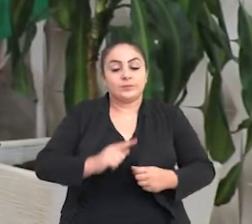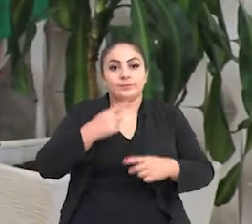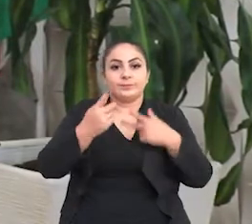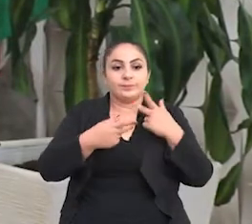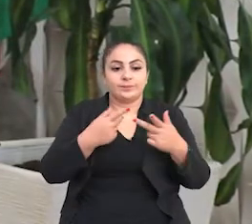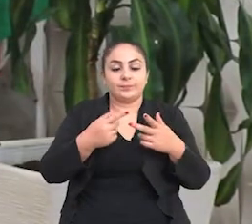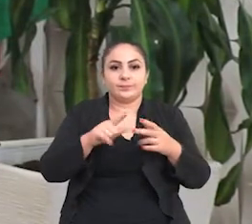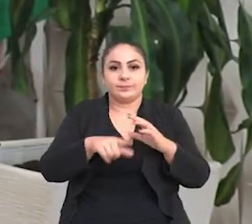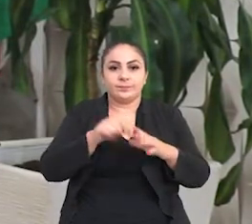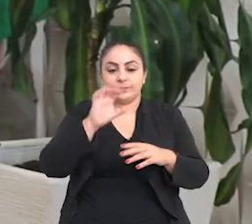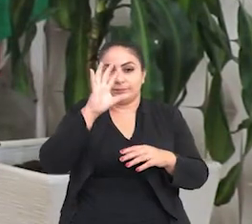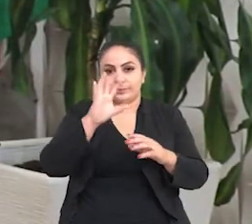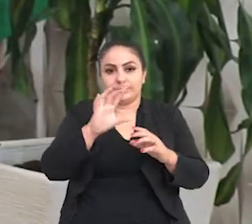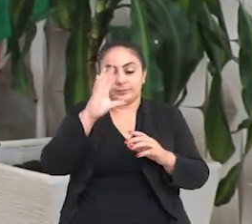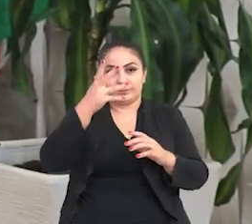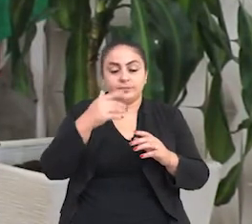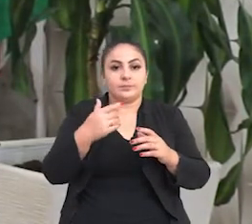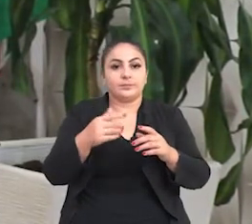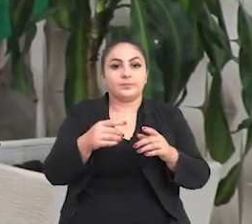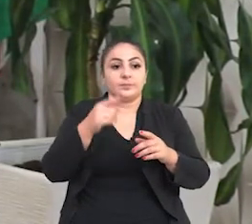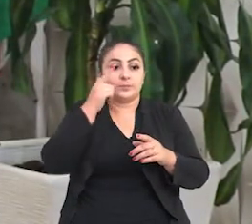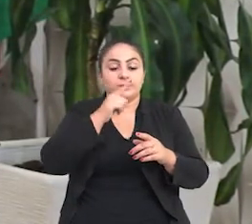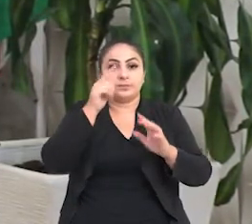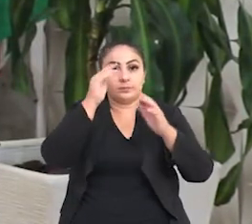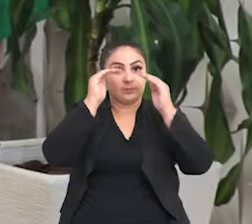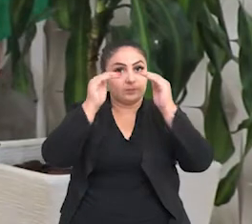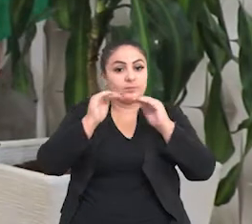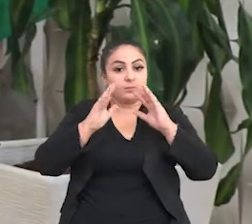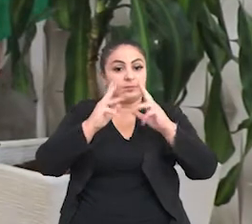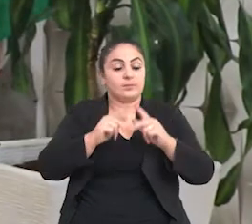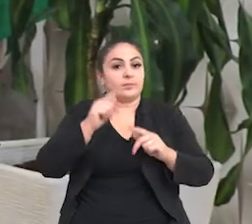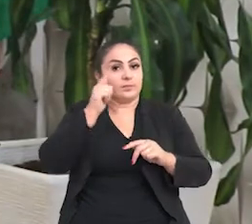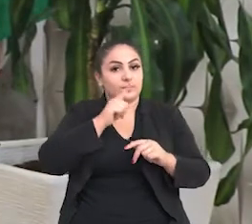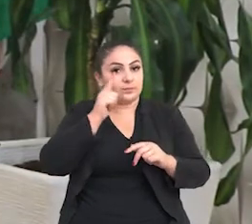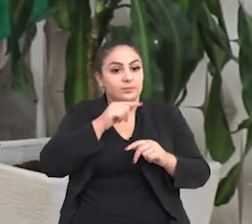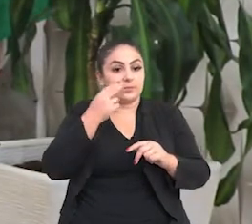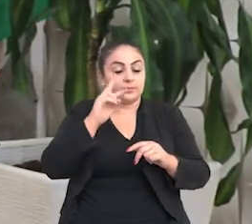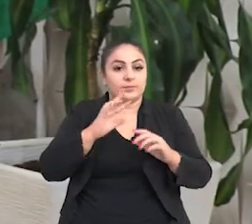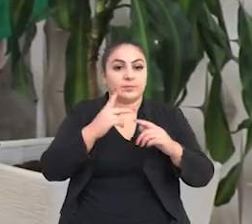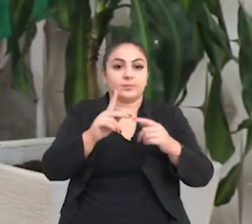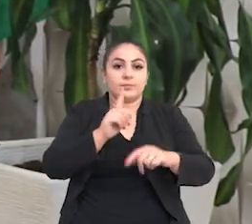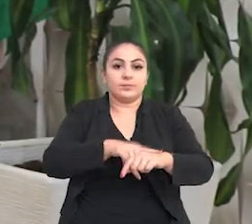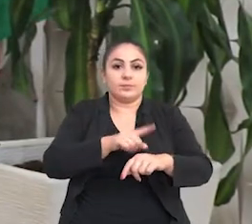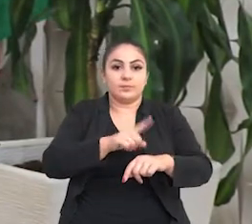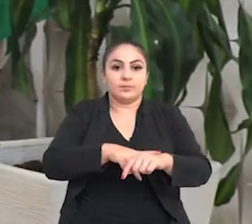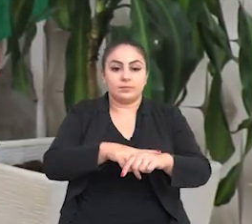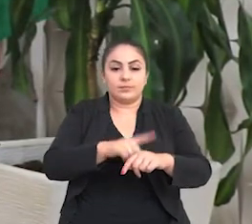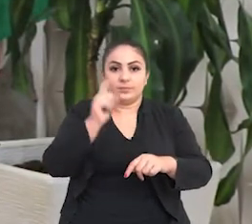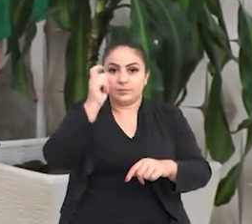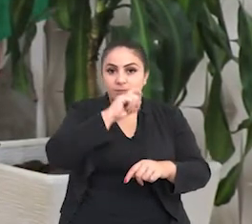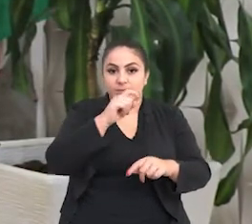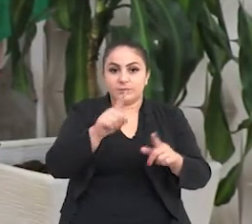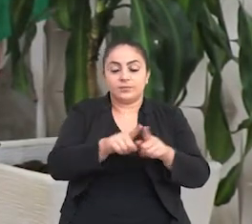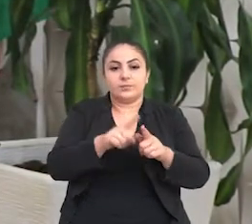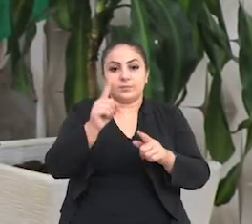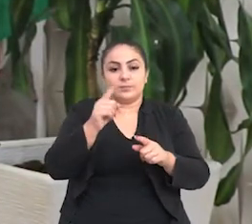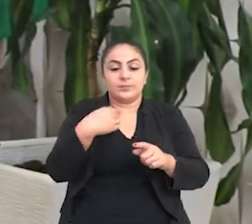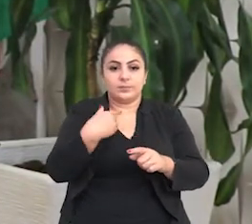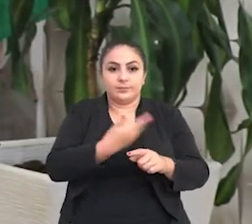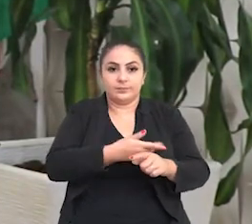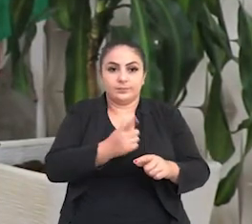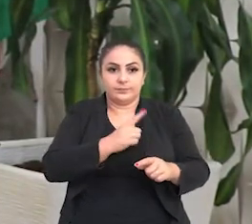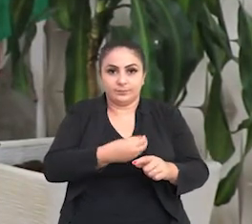o governador acabou tomando então esta decisão que nos cabe agora cumpri-la para que a gente possa passar por esse momento difícil,